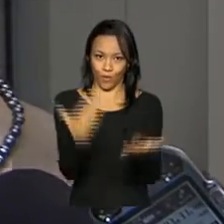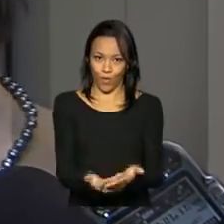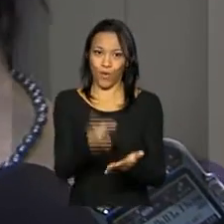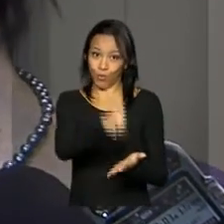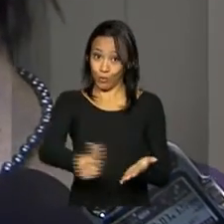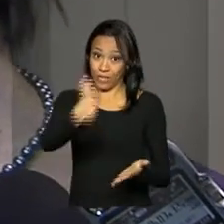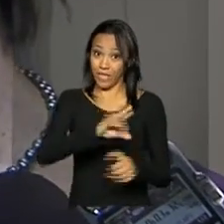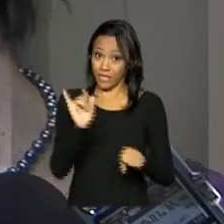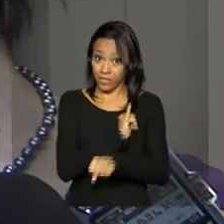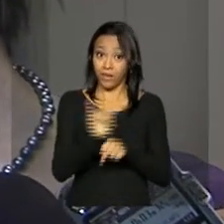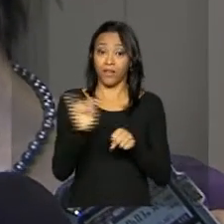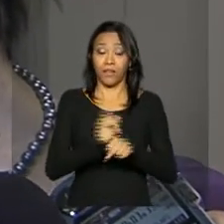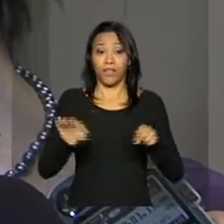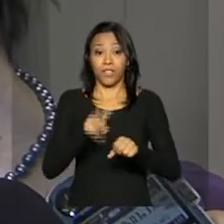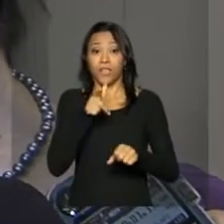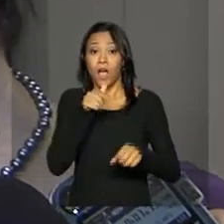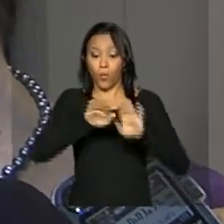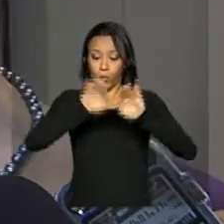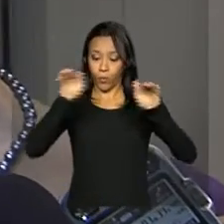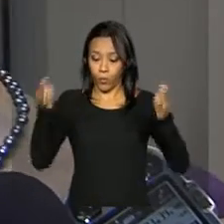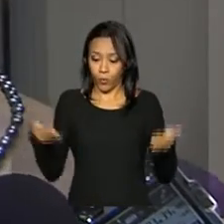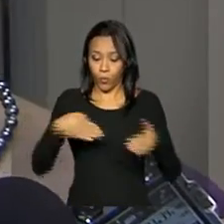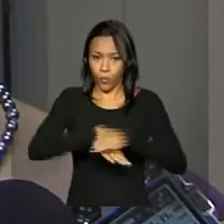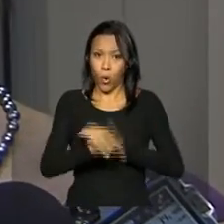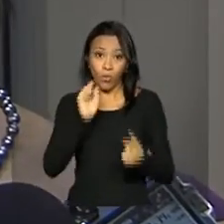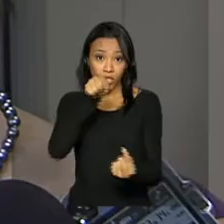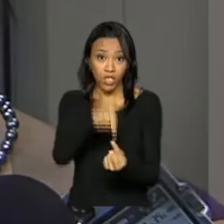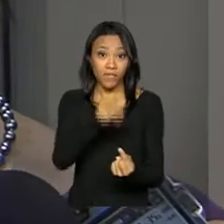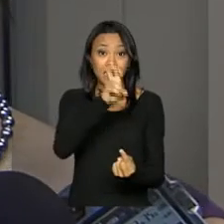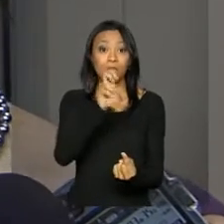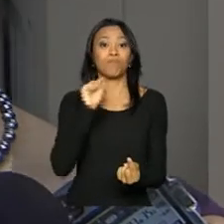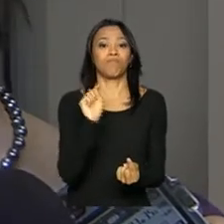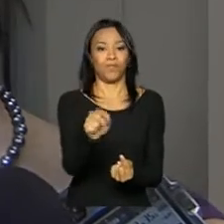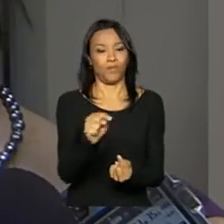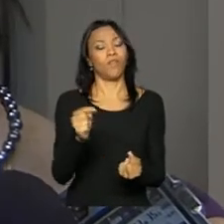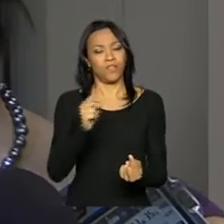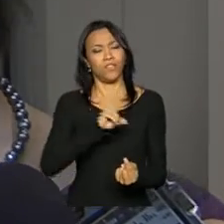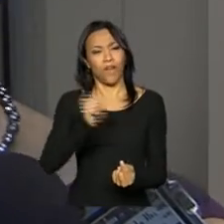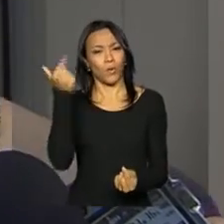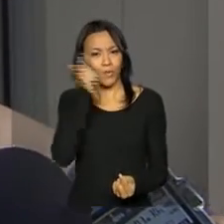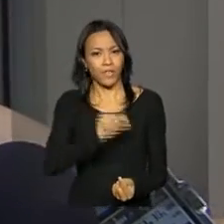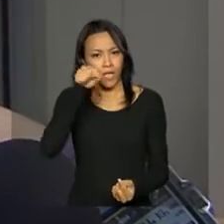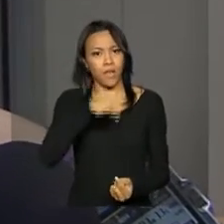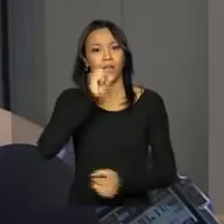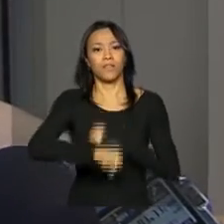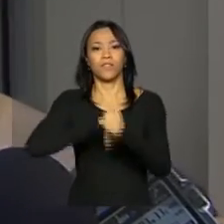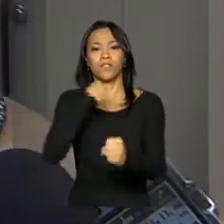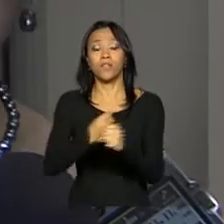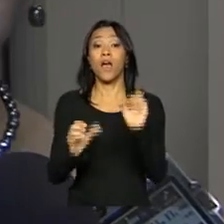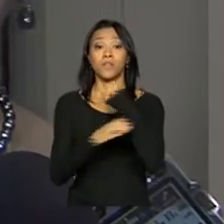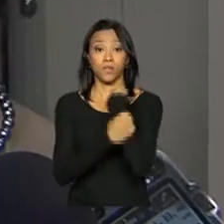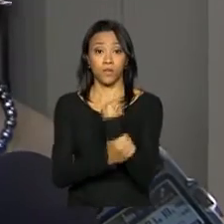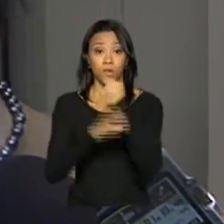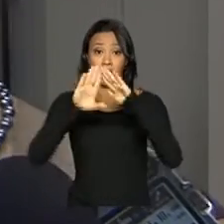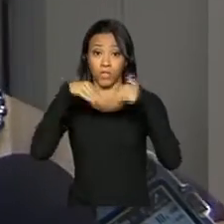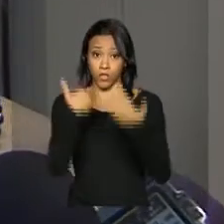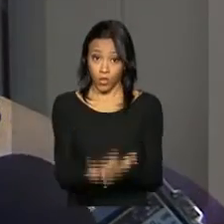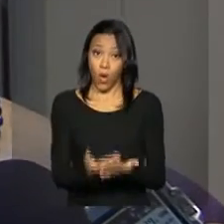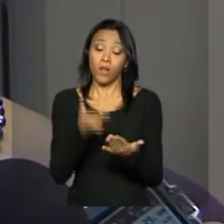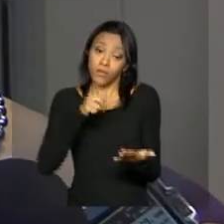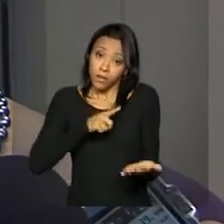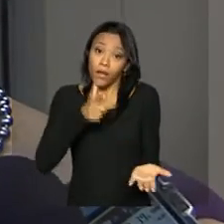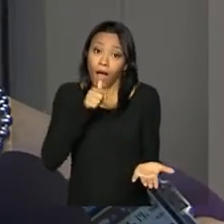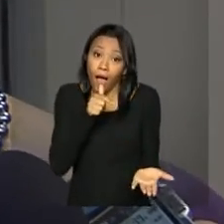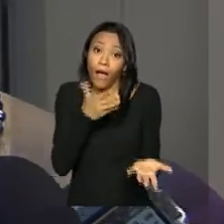cisternas. A meta são 5 mil cisternas, nós vamos cumprir esse ano garantindo que as escolas rurais no Semiárido também